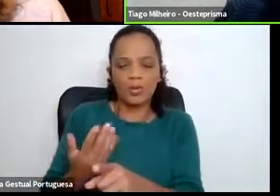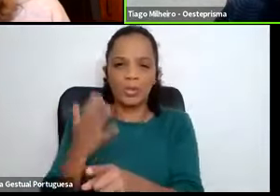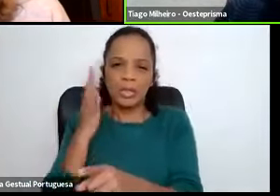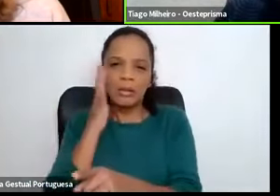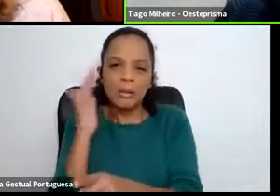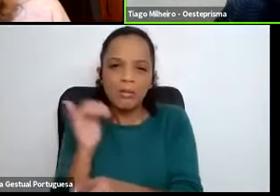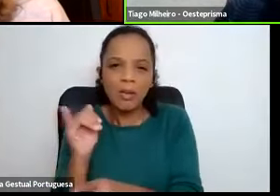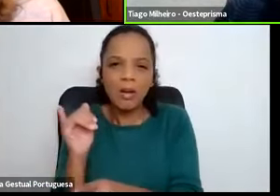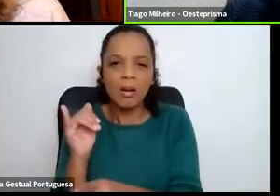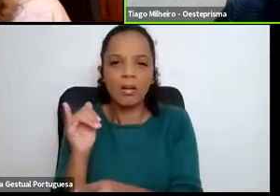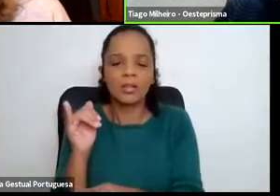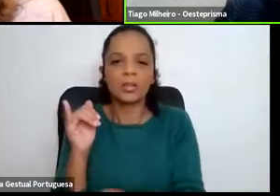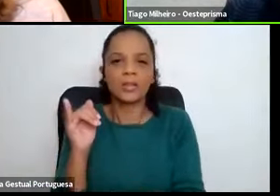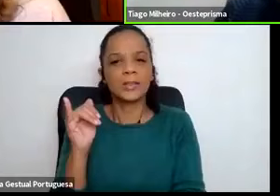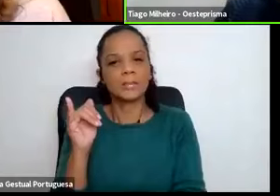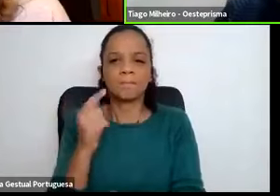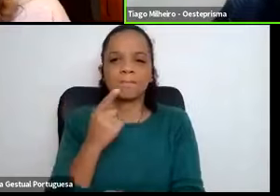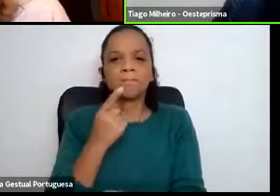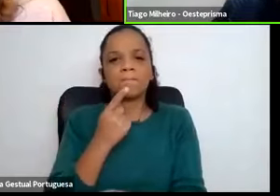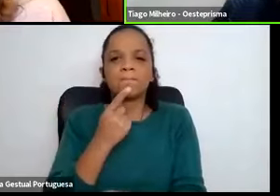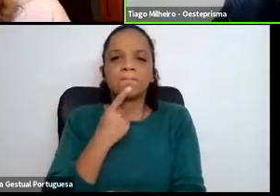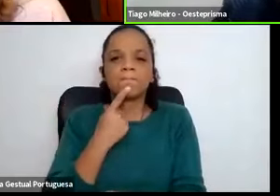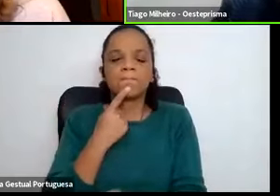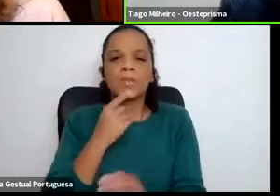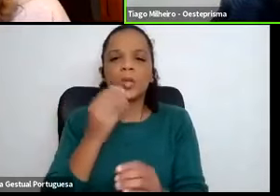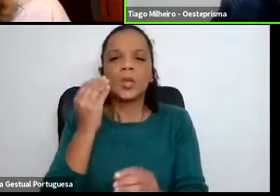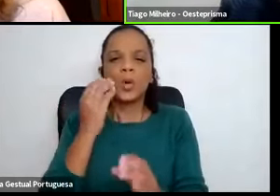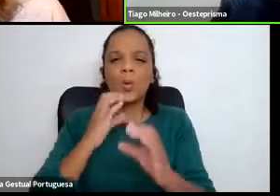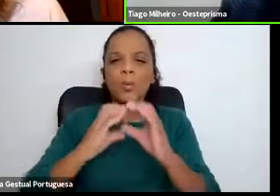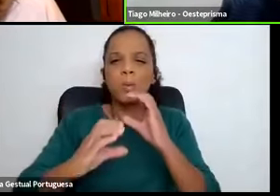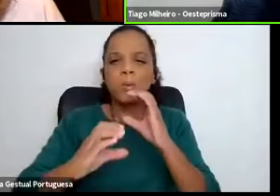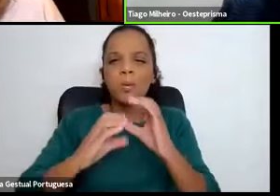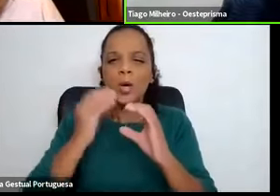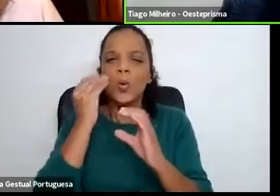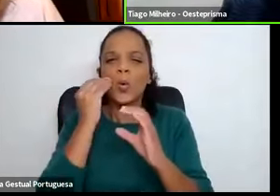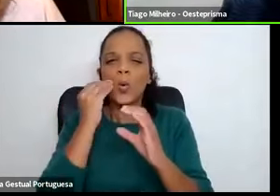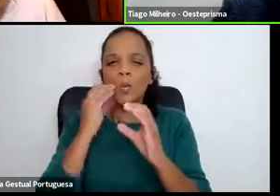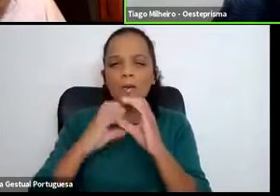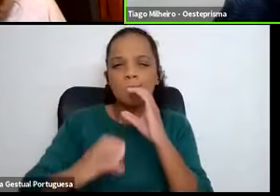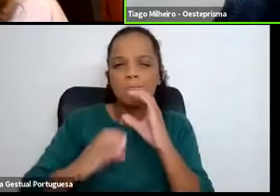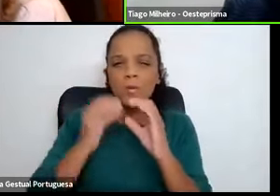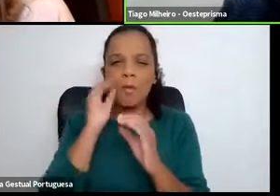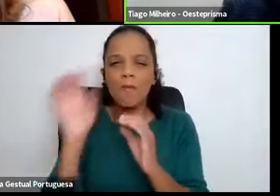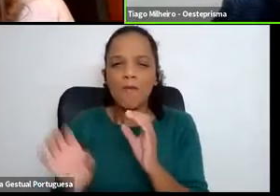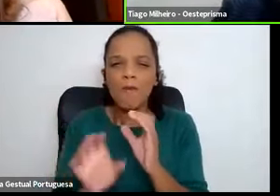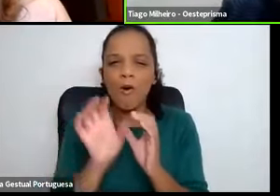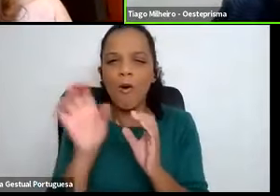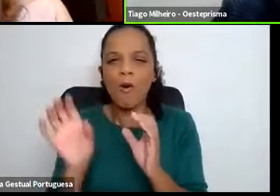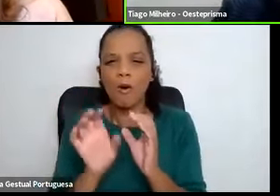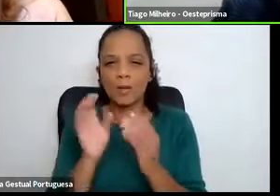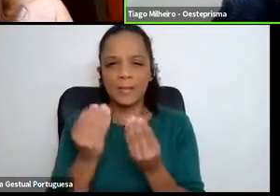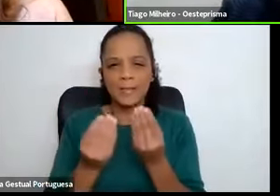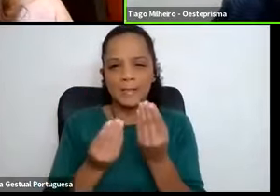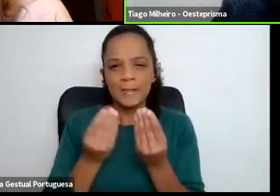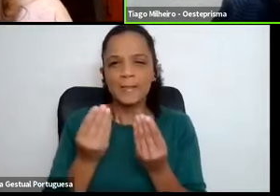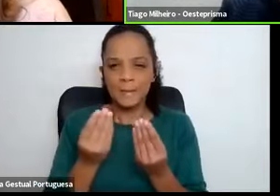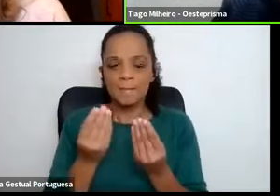perceber como é que a comunicação iria funcionar, como é que tudo ia